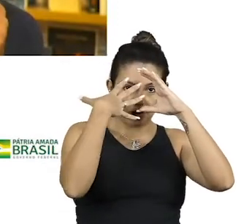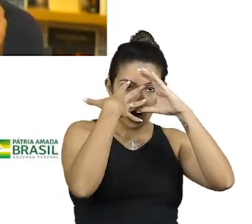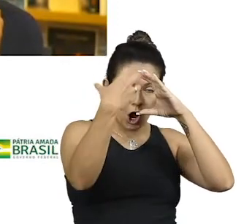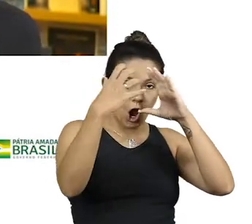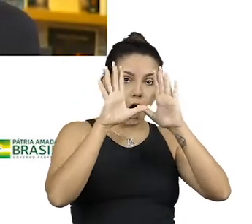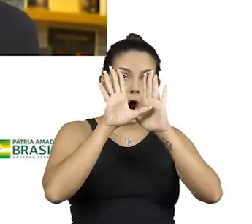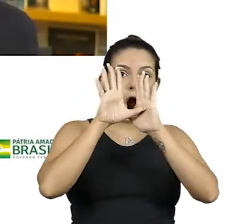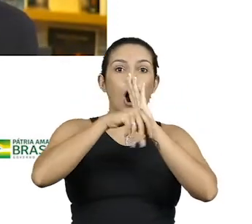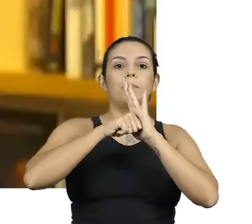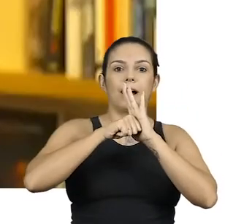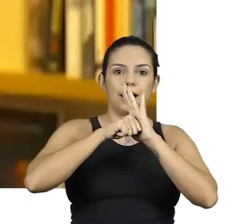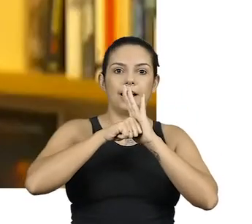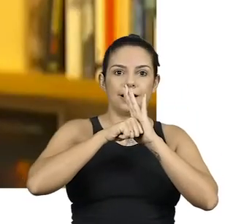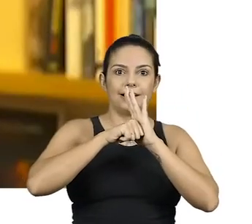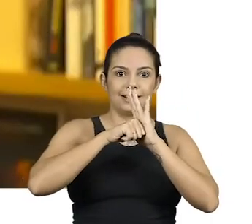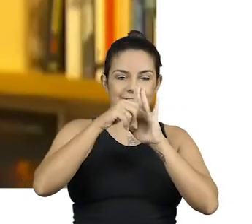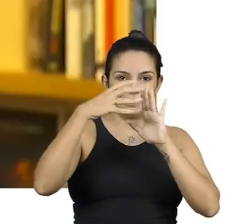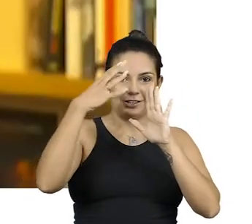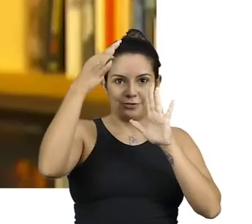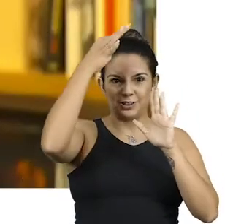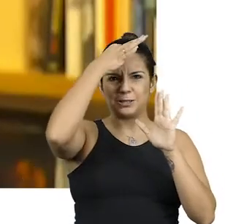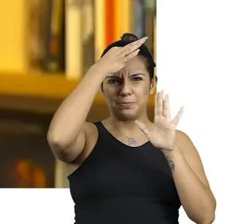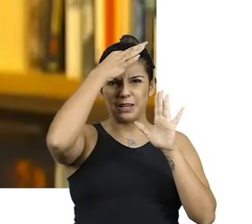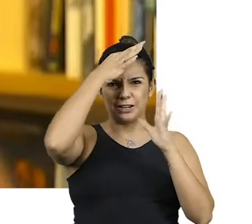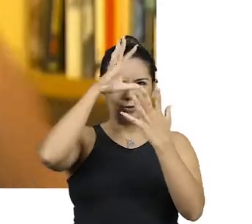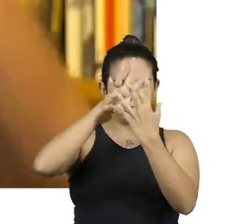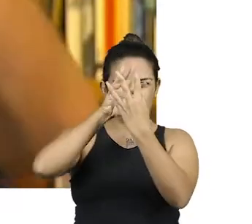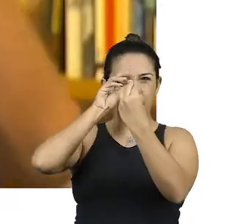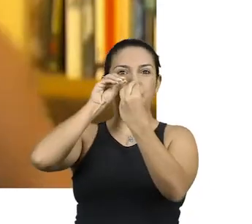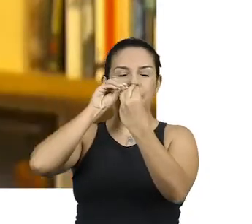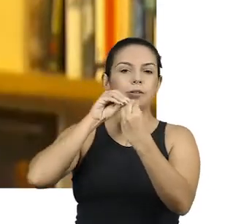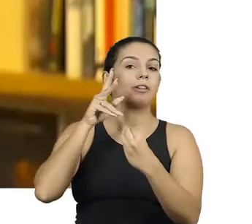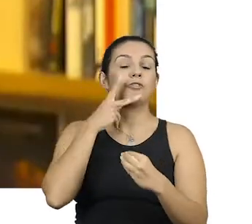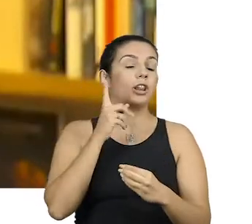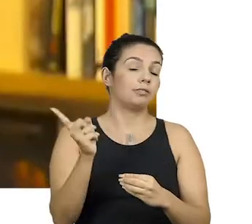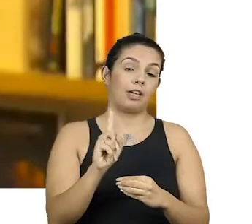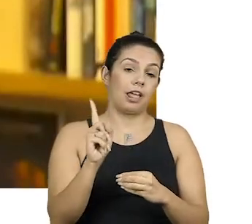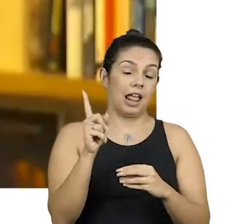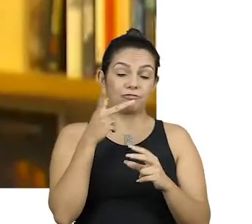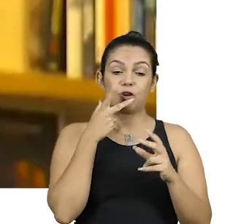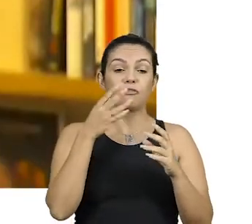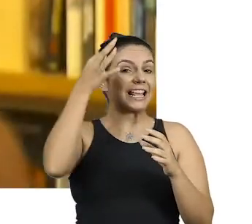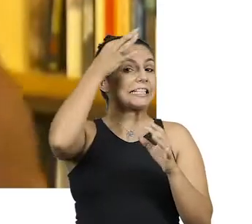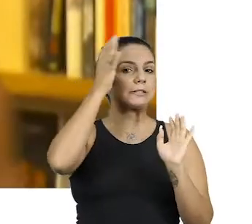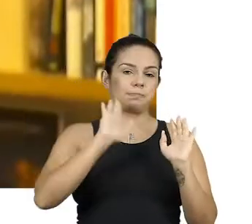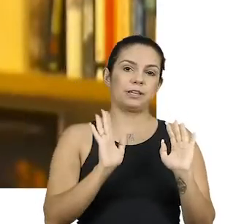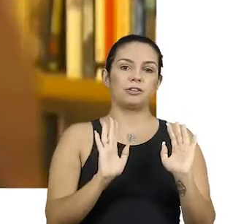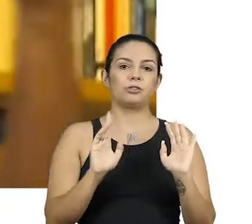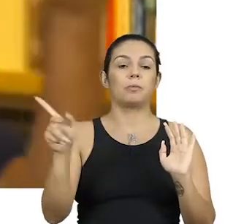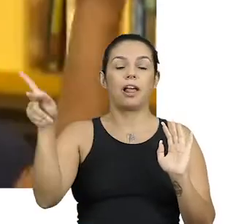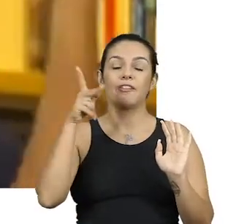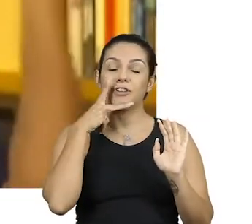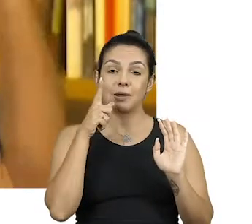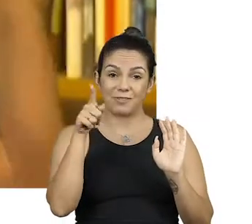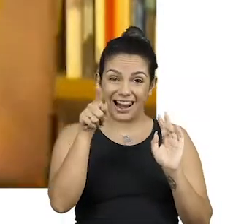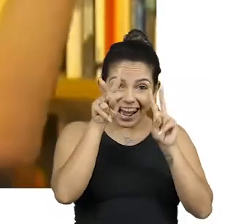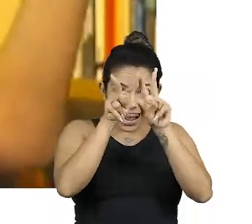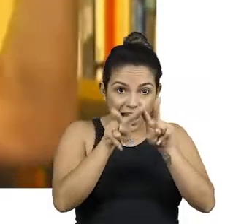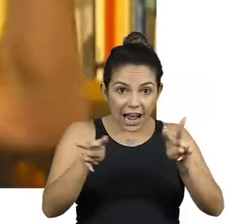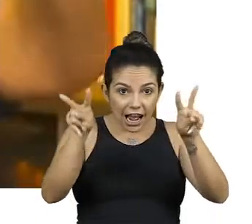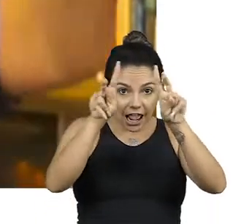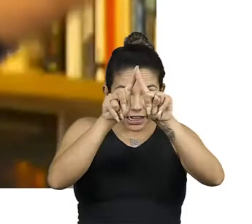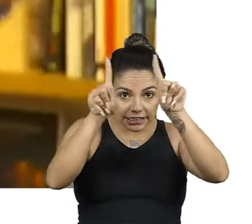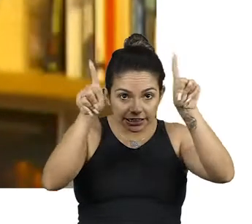fazer o foco e se concentrar e ler o outro reduzido a uma tela, se abstrair de